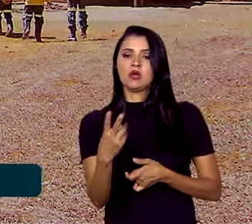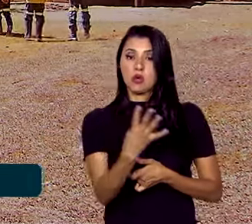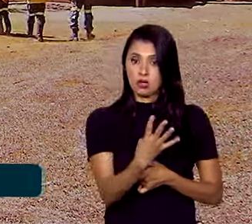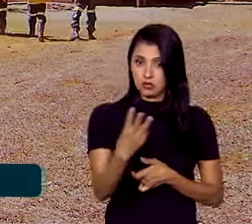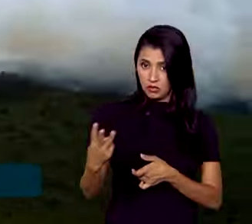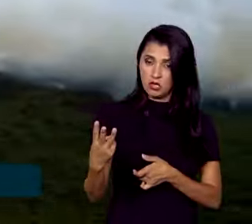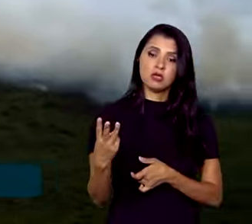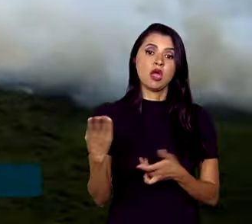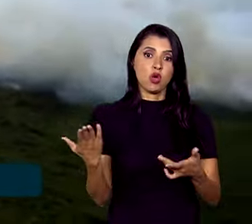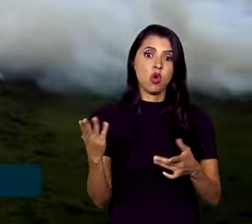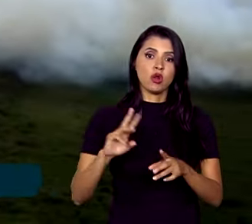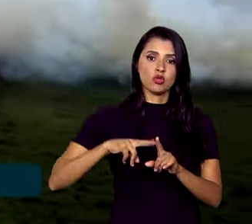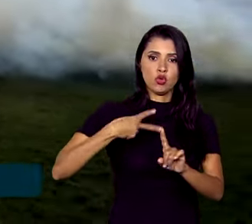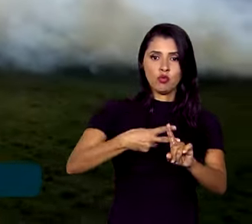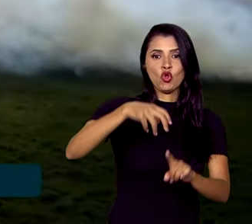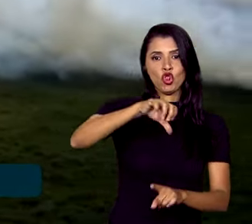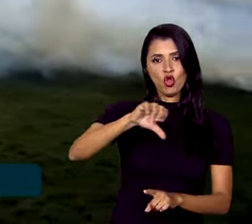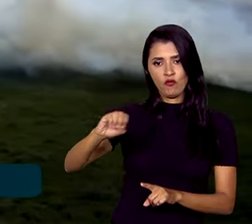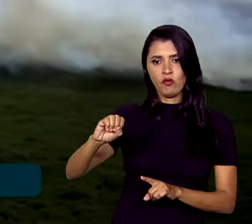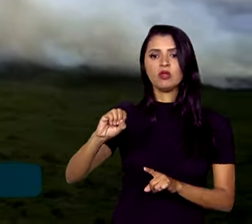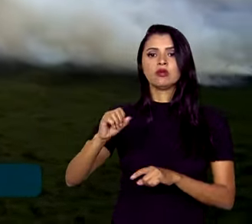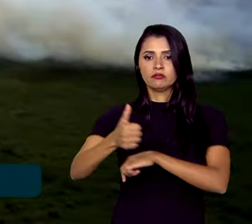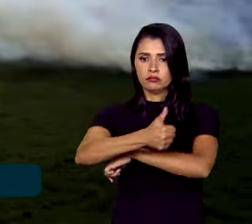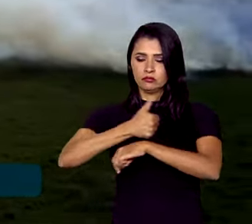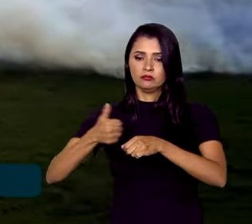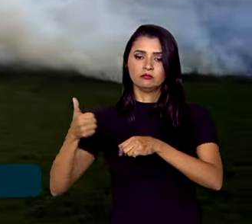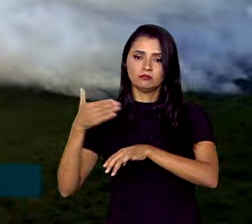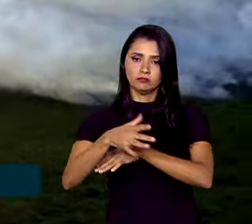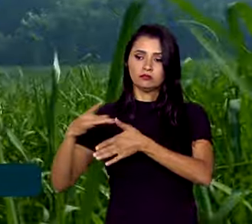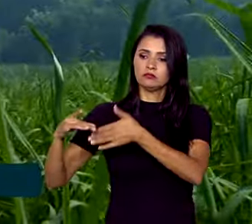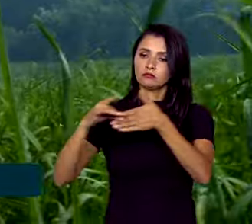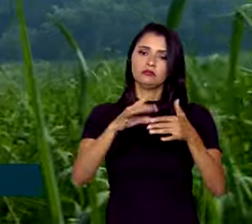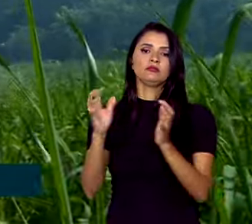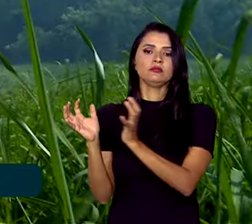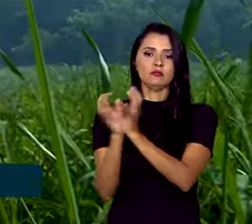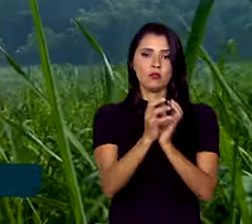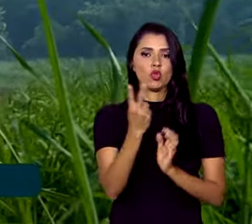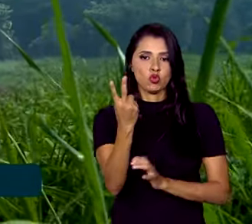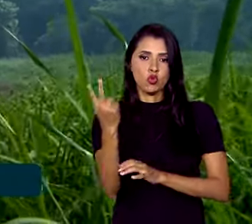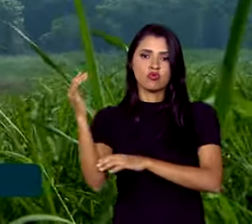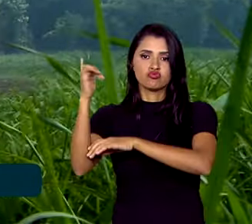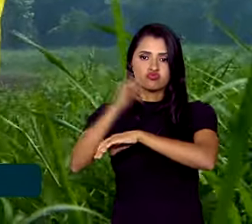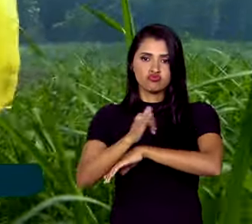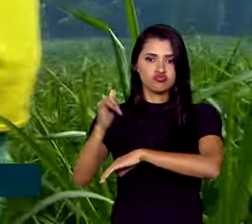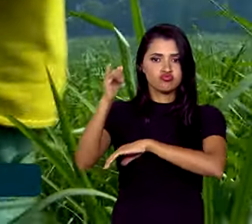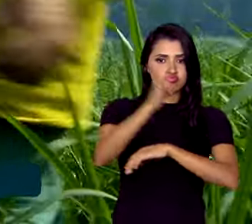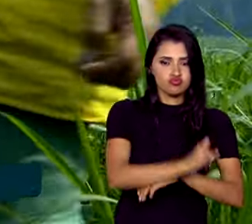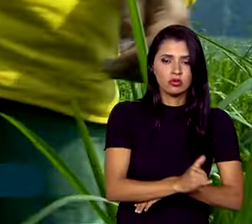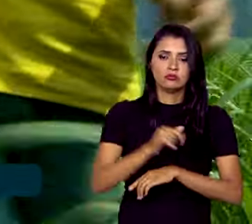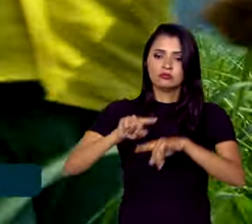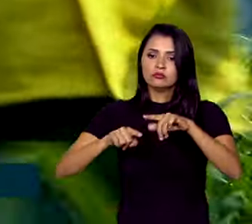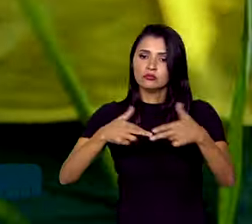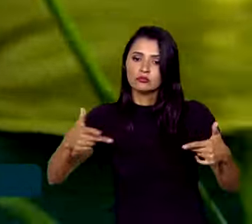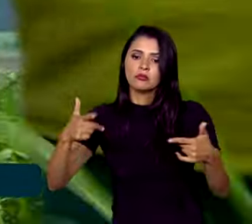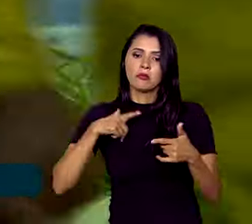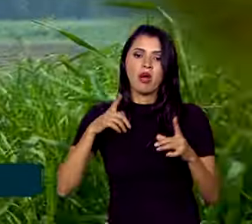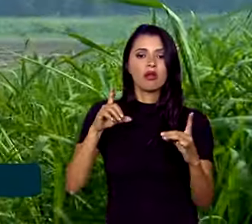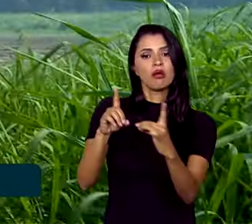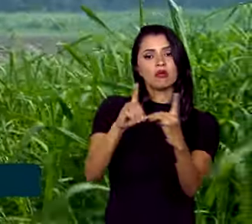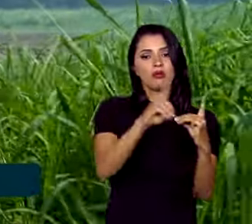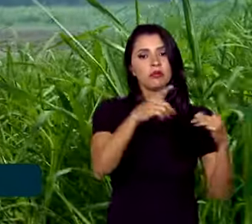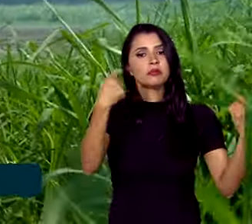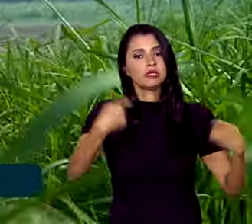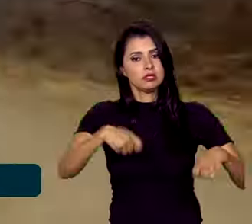profissionais. Neste final de semana, foram enviadas mais duas aeronaves e equipamentos para fazer os atendimentos